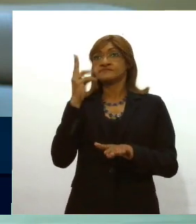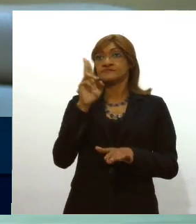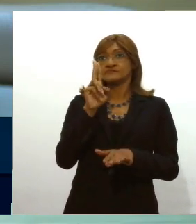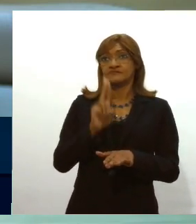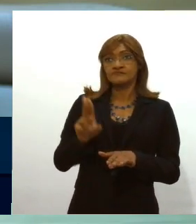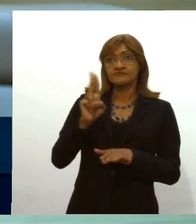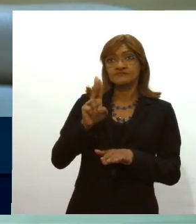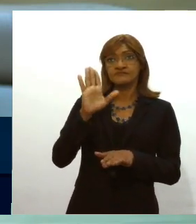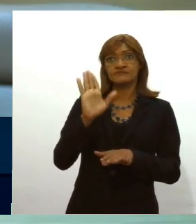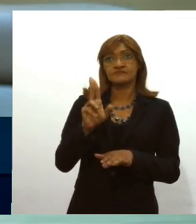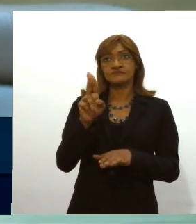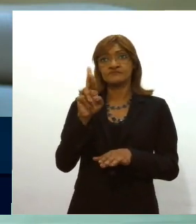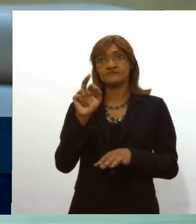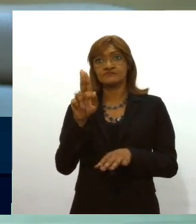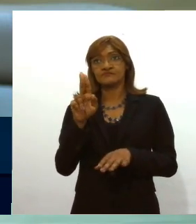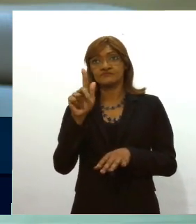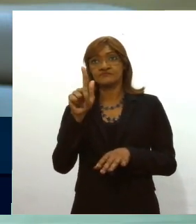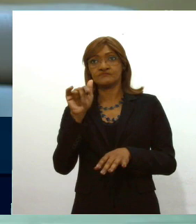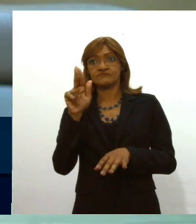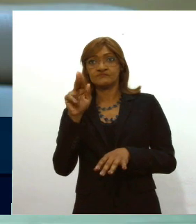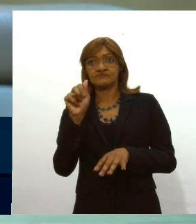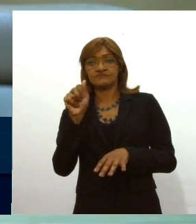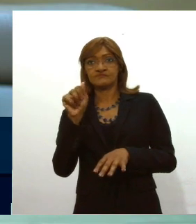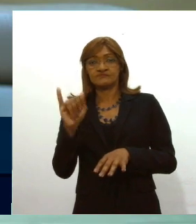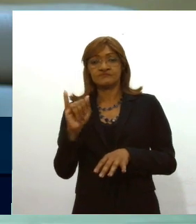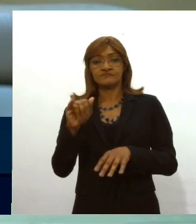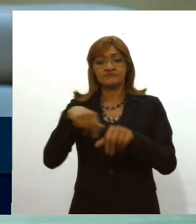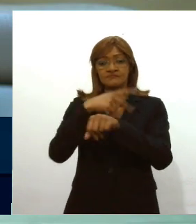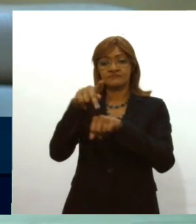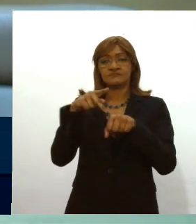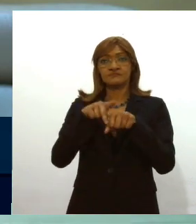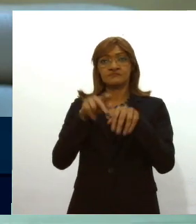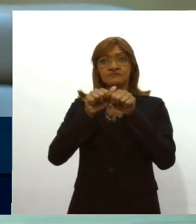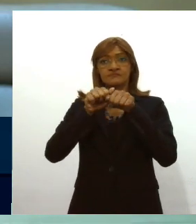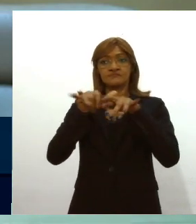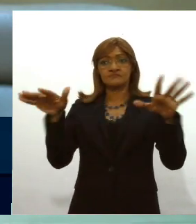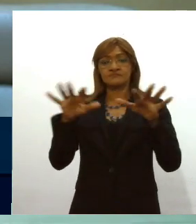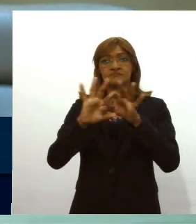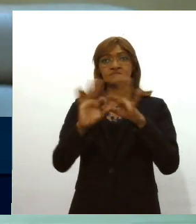das drogas. A violência dobrou e o país virou um exportador de drogas.